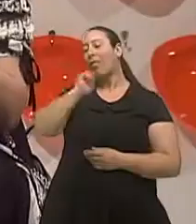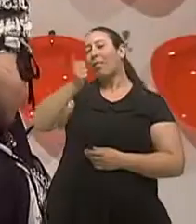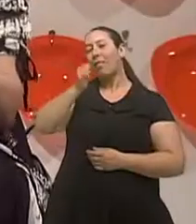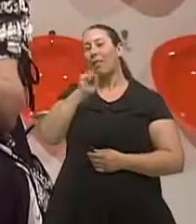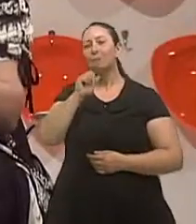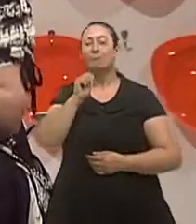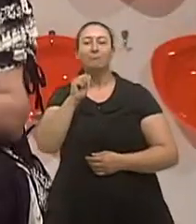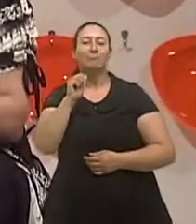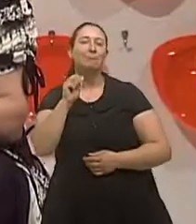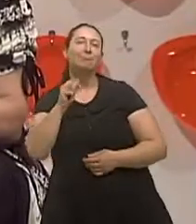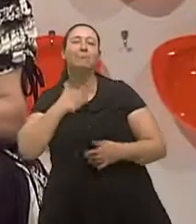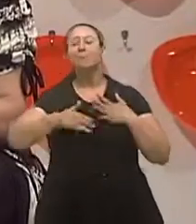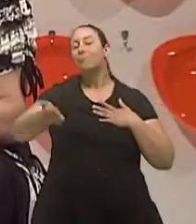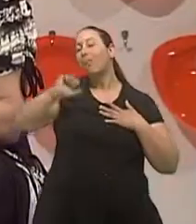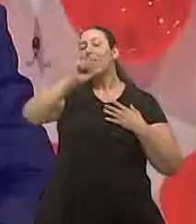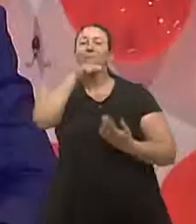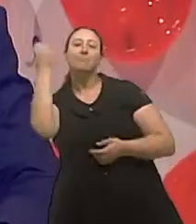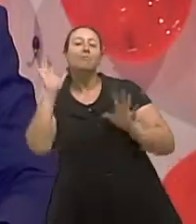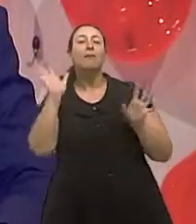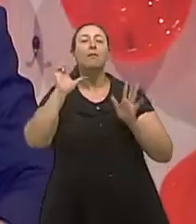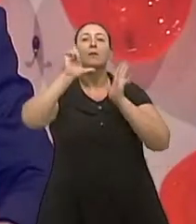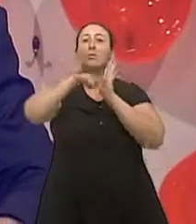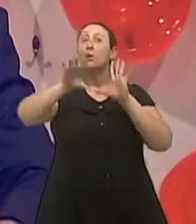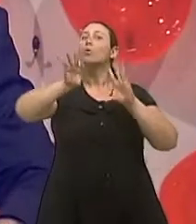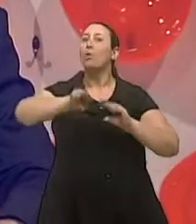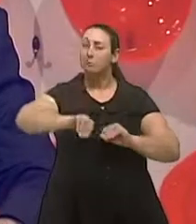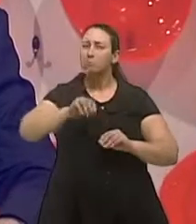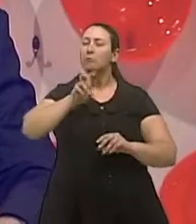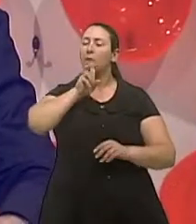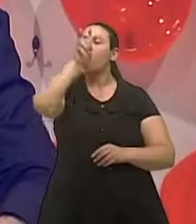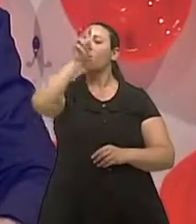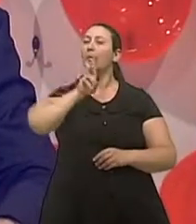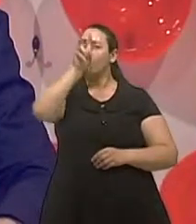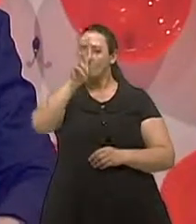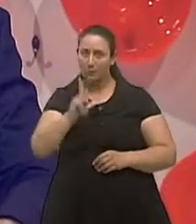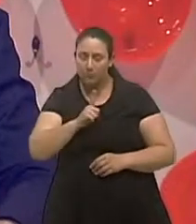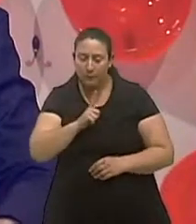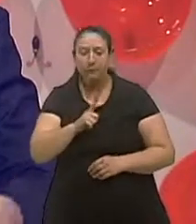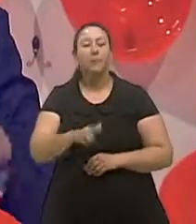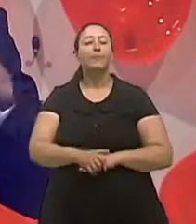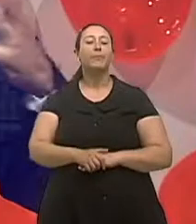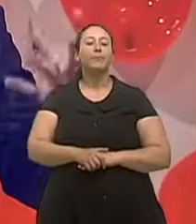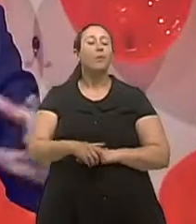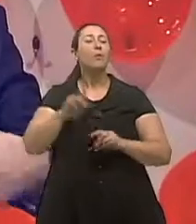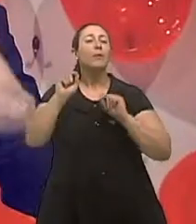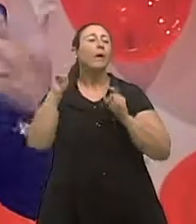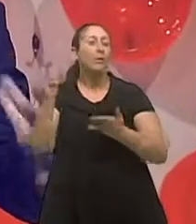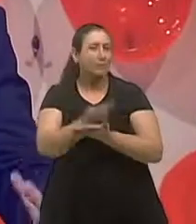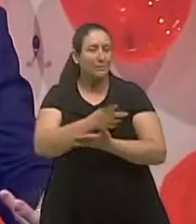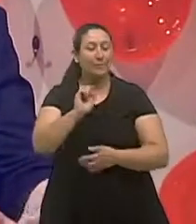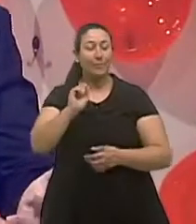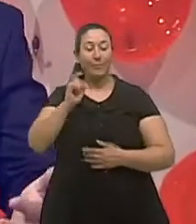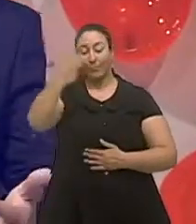jantar um pouco tempo antes de deitar também? Certamente isso também tem impacto, porque tudo que leva a uma maior flacidez, digamos um